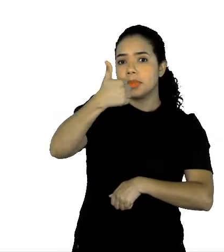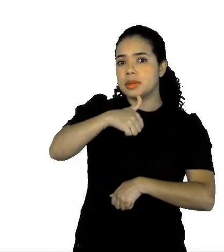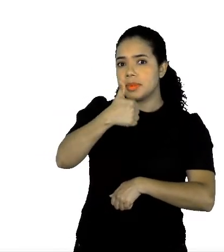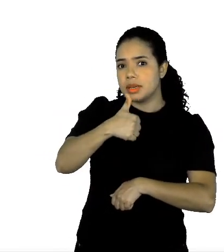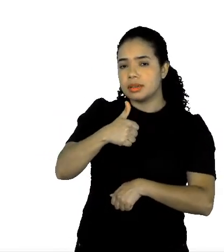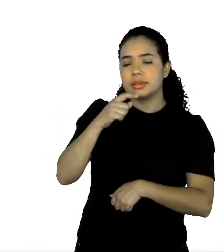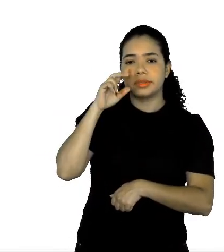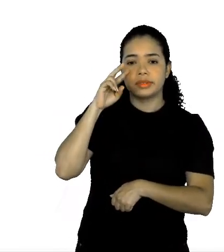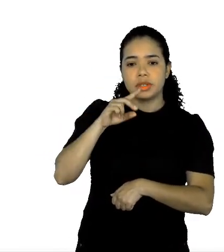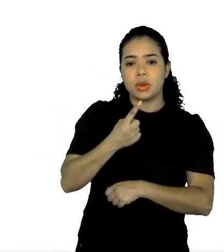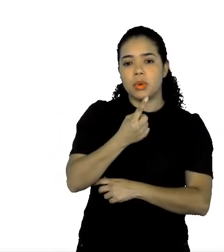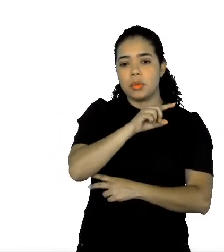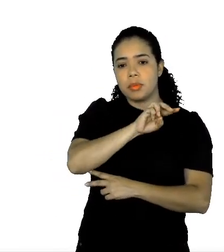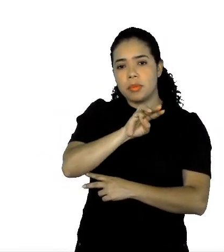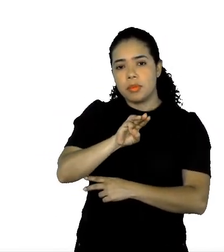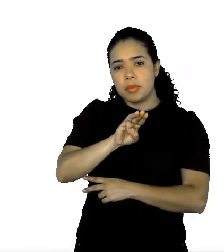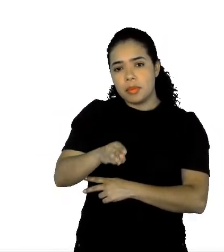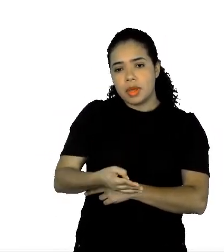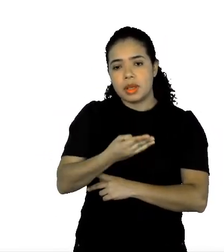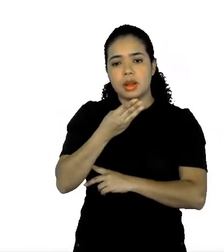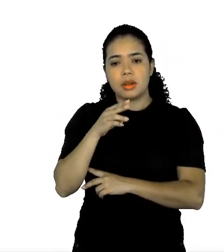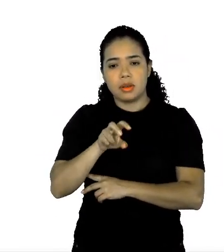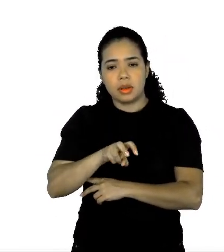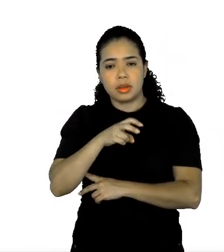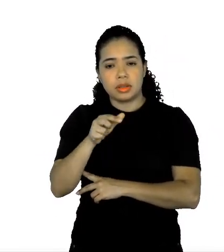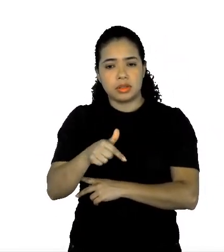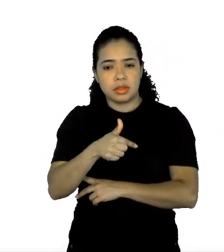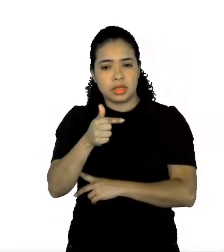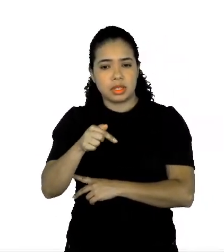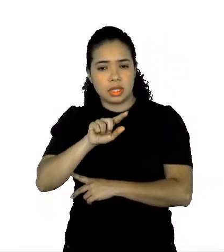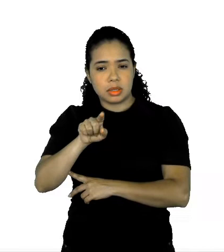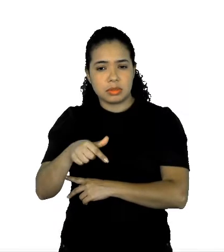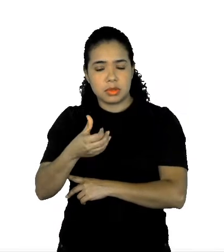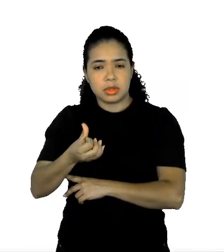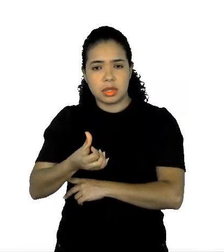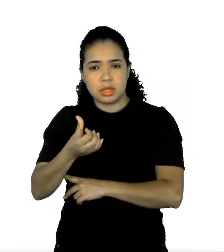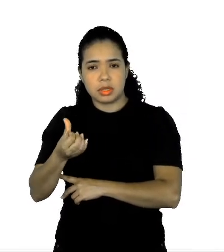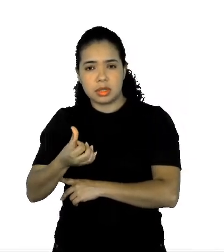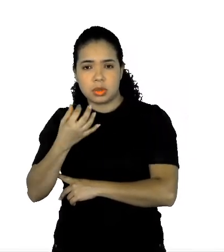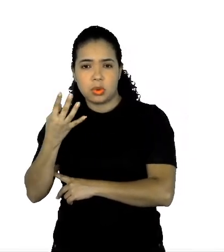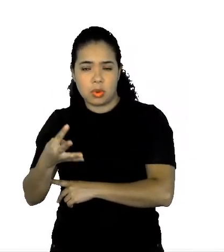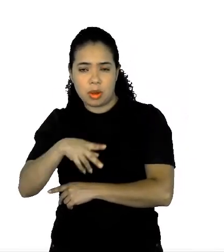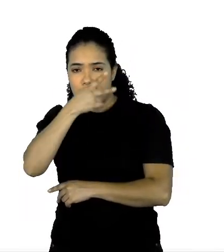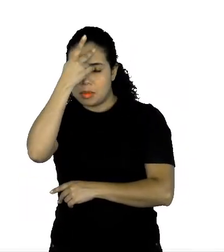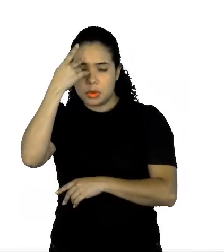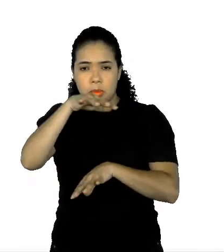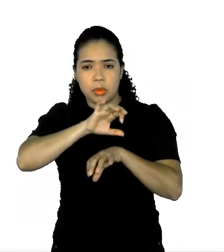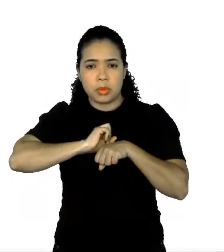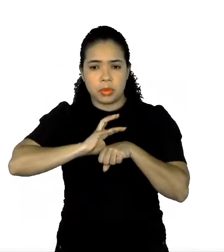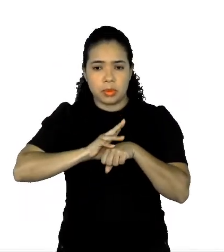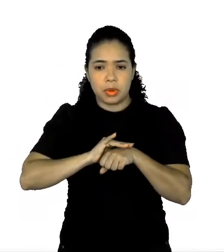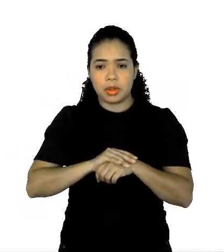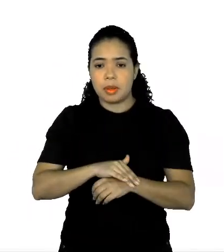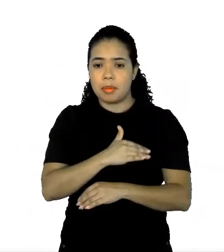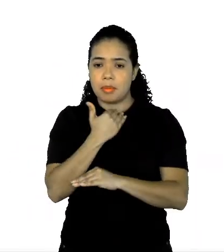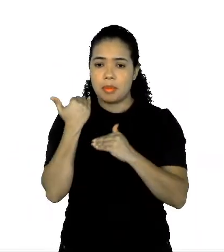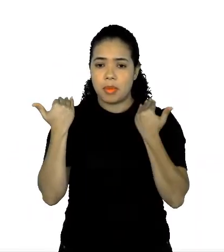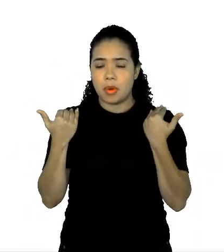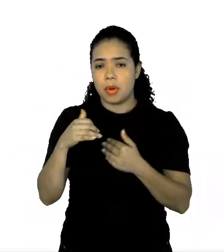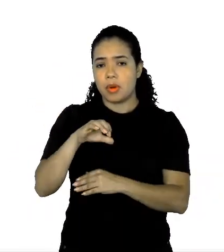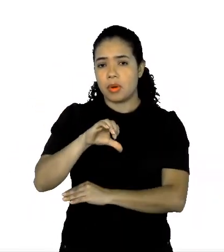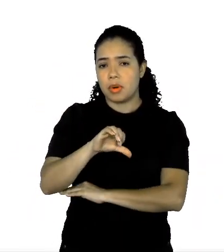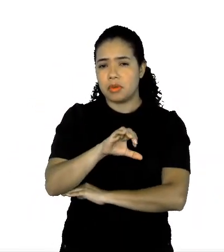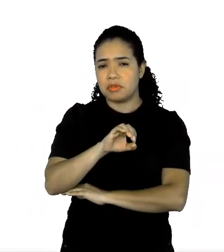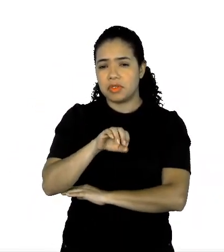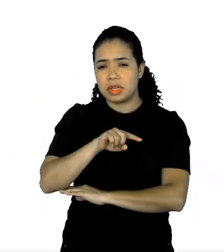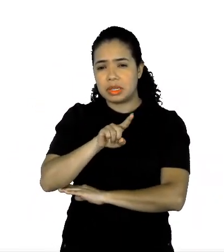1.527.664 casos, né, confirmados. As mortes estavam em 90